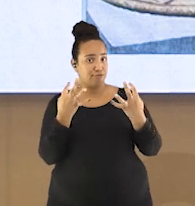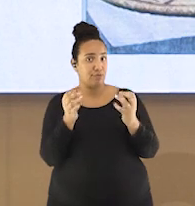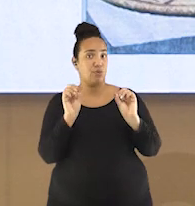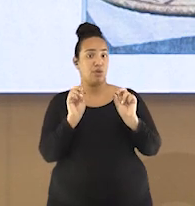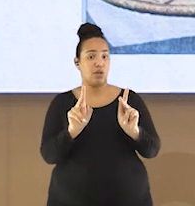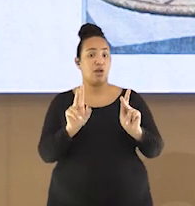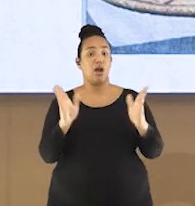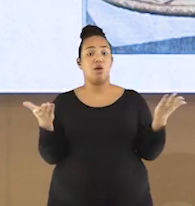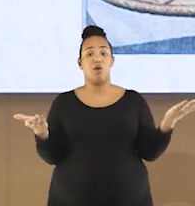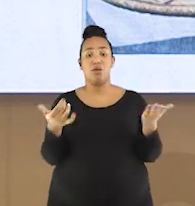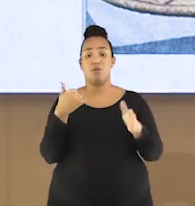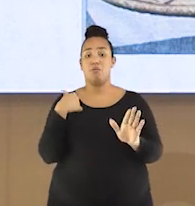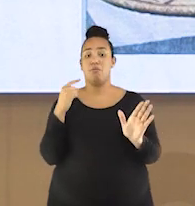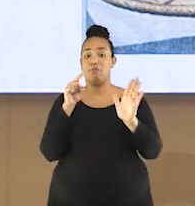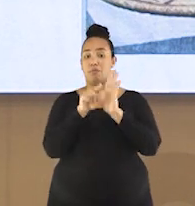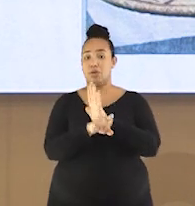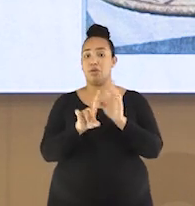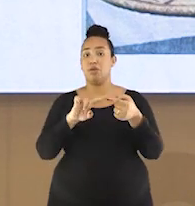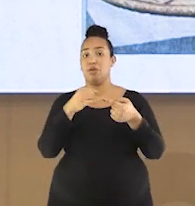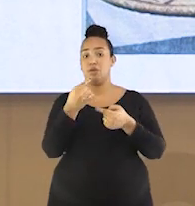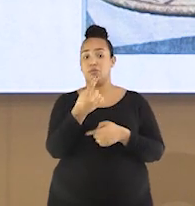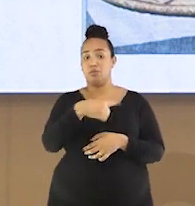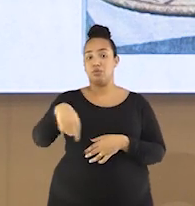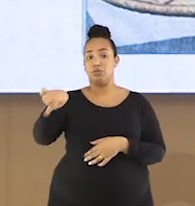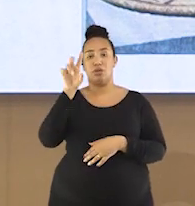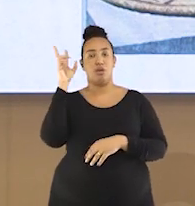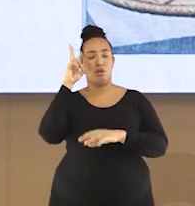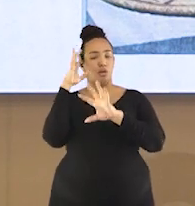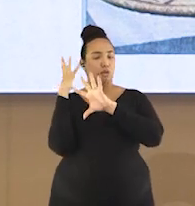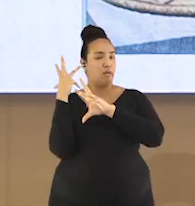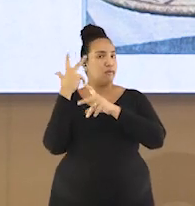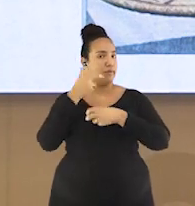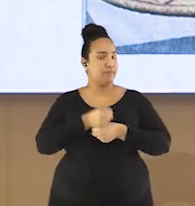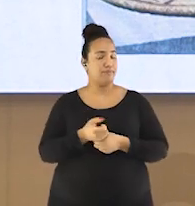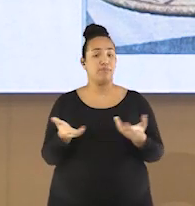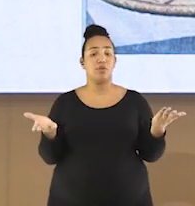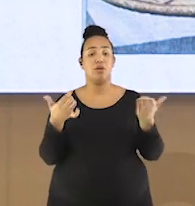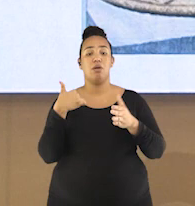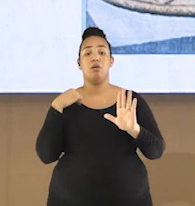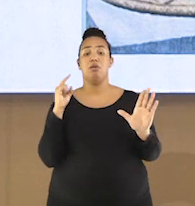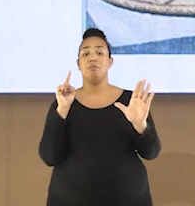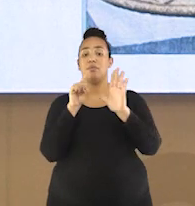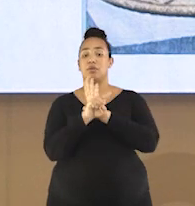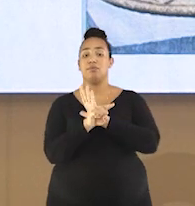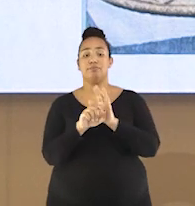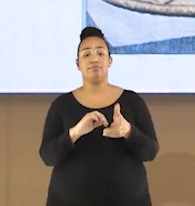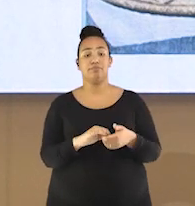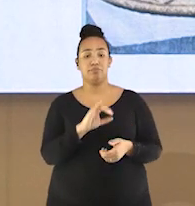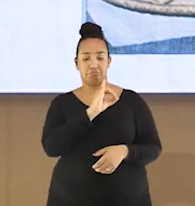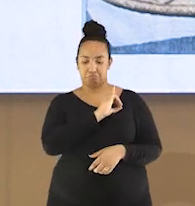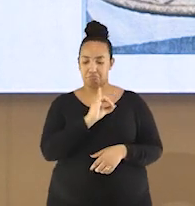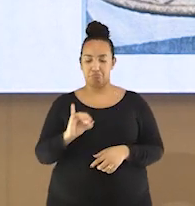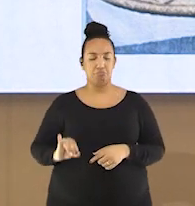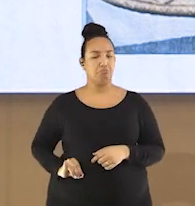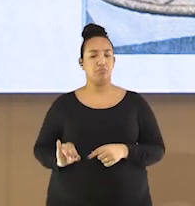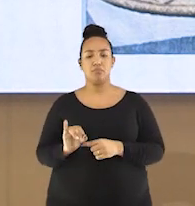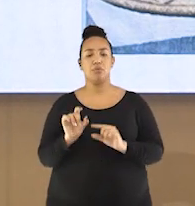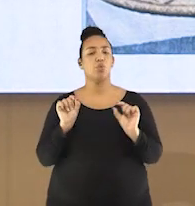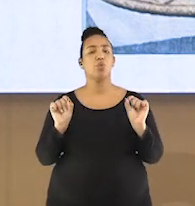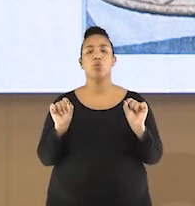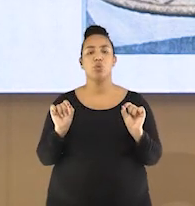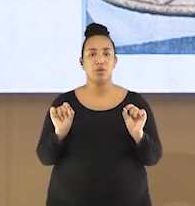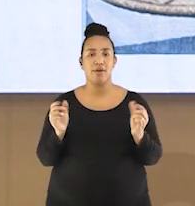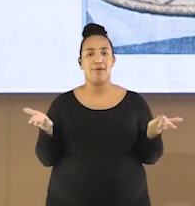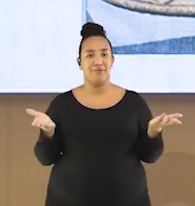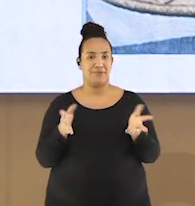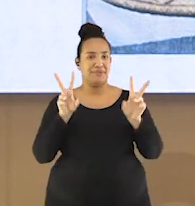e depois vamos para o nosso recapitulando, tá bom? A primeira pergunta é, o que é imperialismo? Que foi o